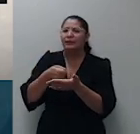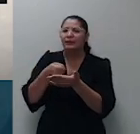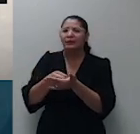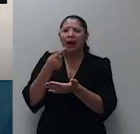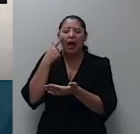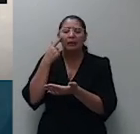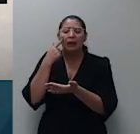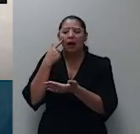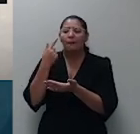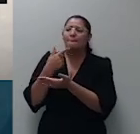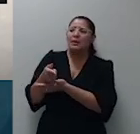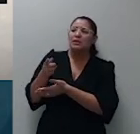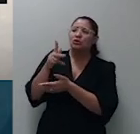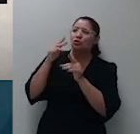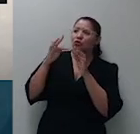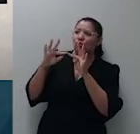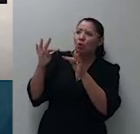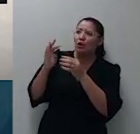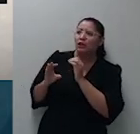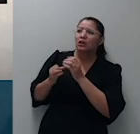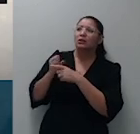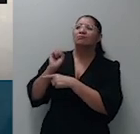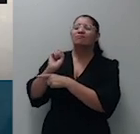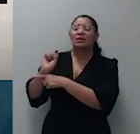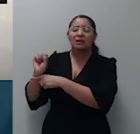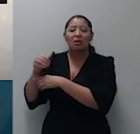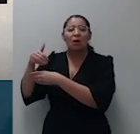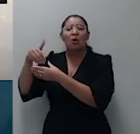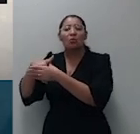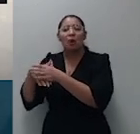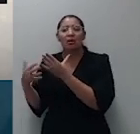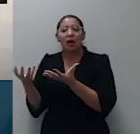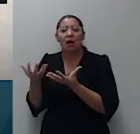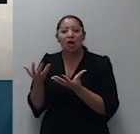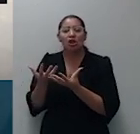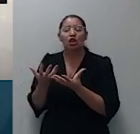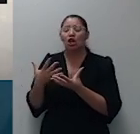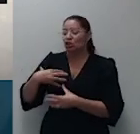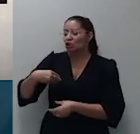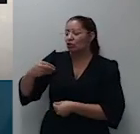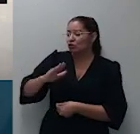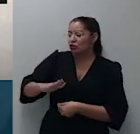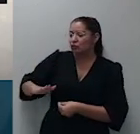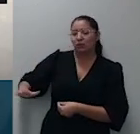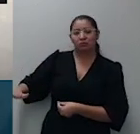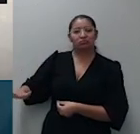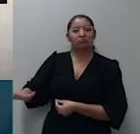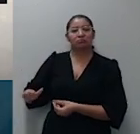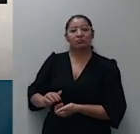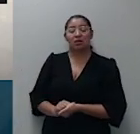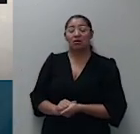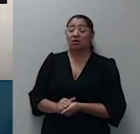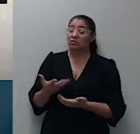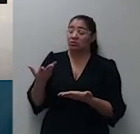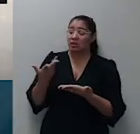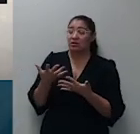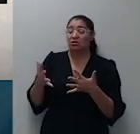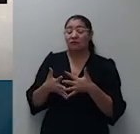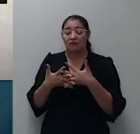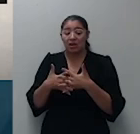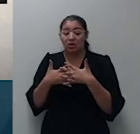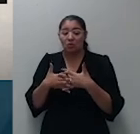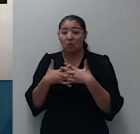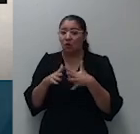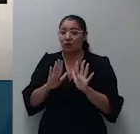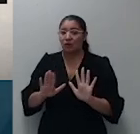ou se alegou conflito de interesses com os menores assim não havendo conflito de interesses não estava a mãe dos executados